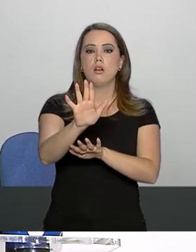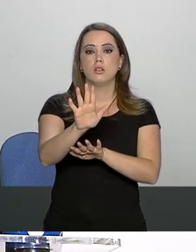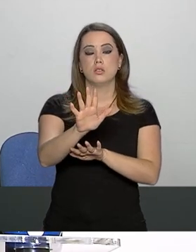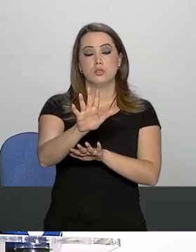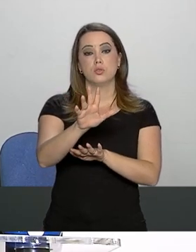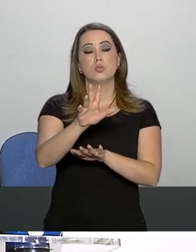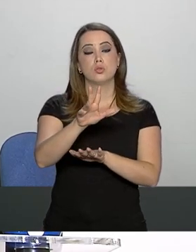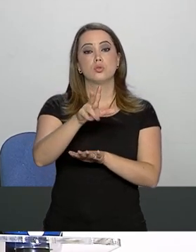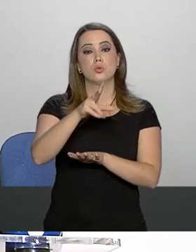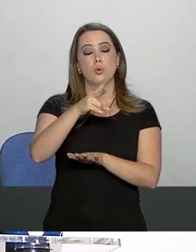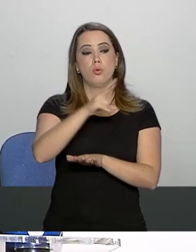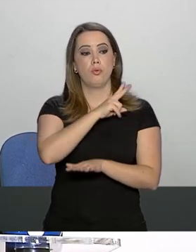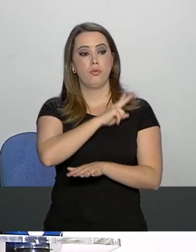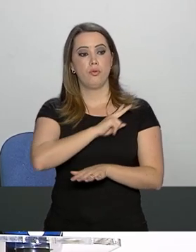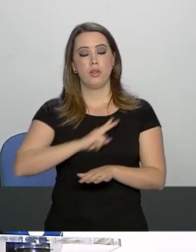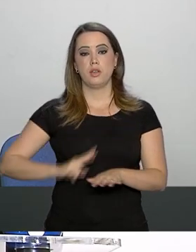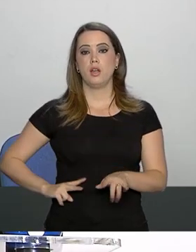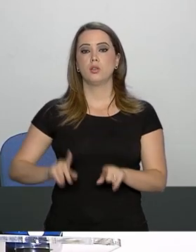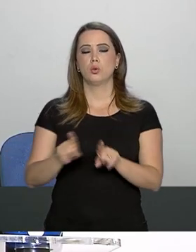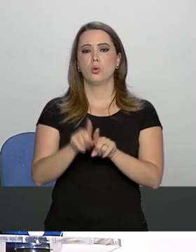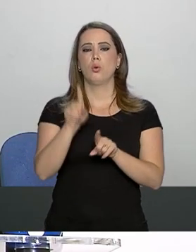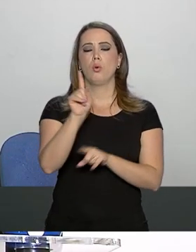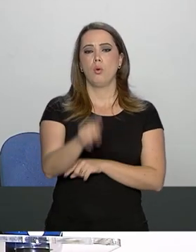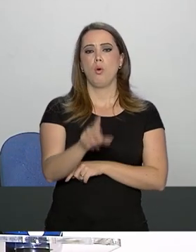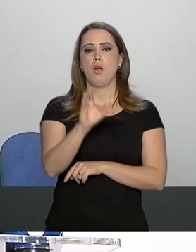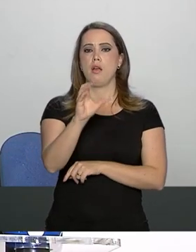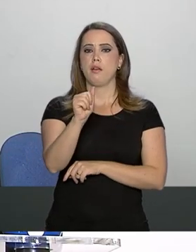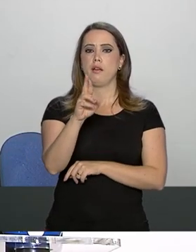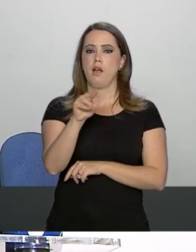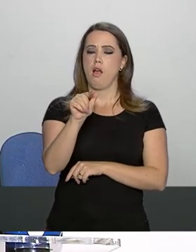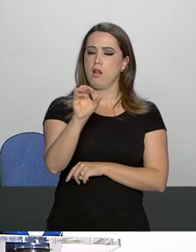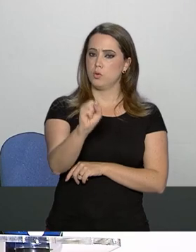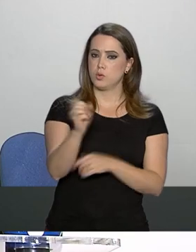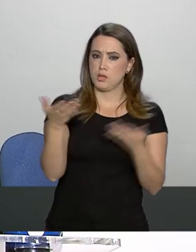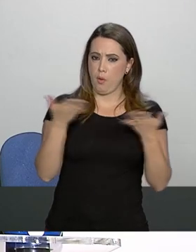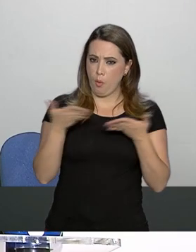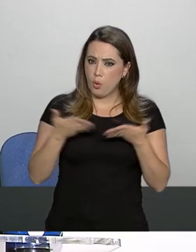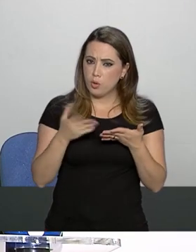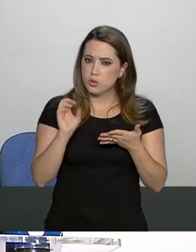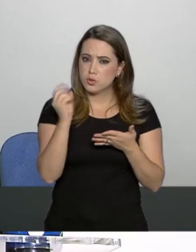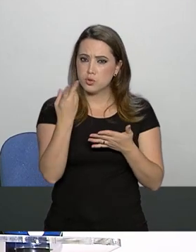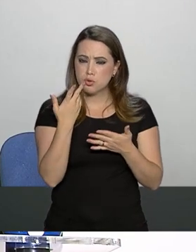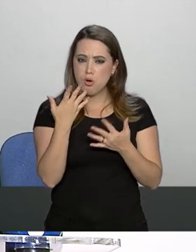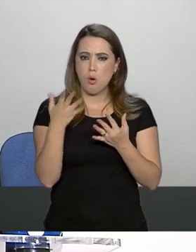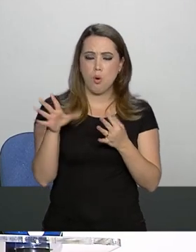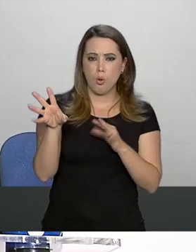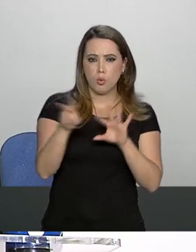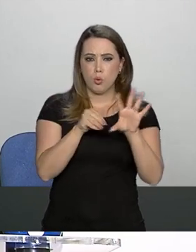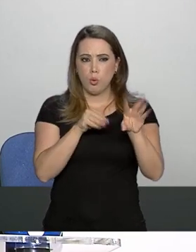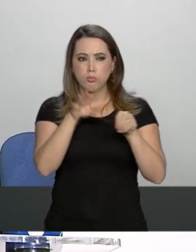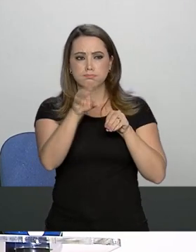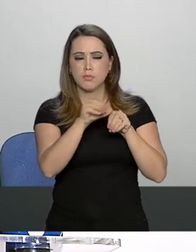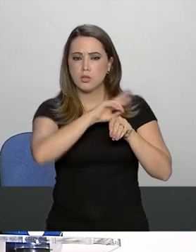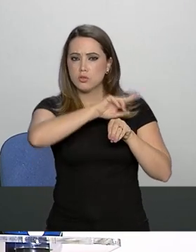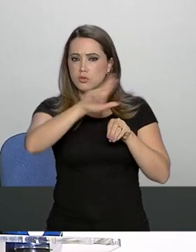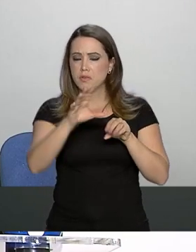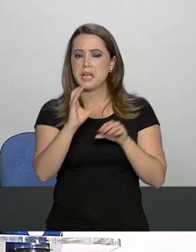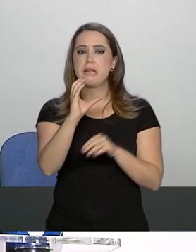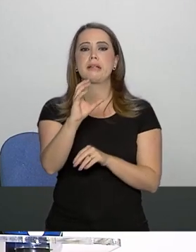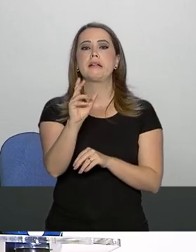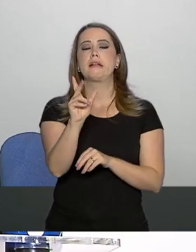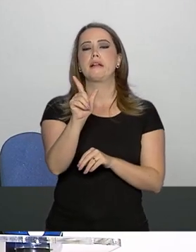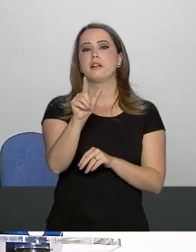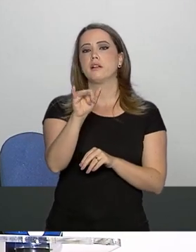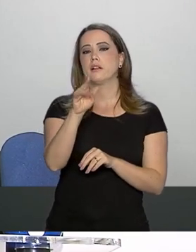Bolsonaro, se elas são referentes às imagens de hoje ou se elas são uma espécie de um videoclipe que ele usou já com momentos